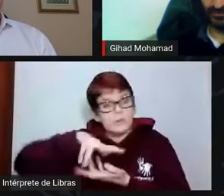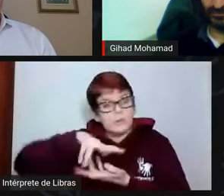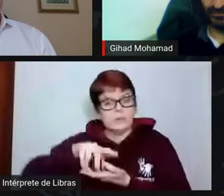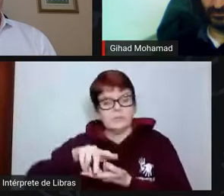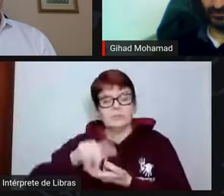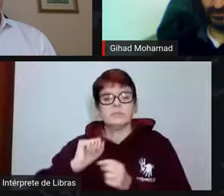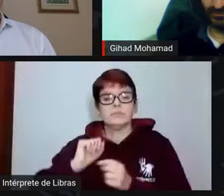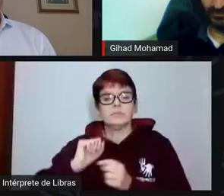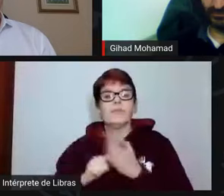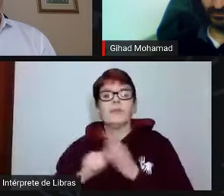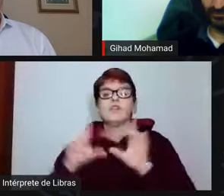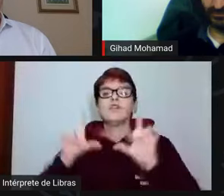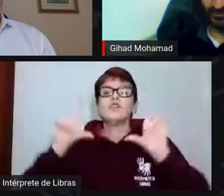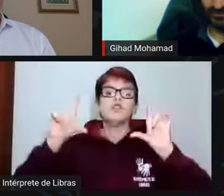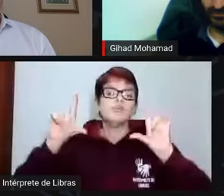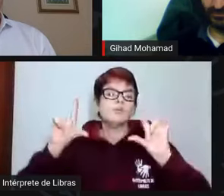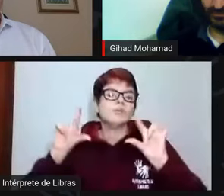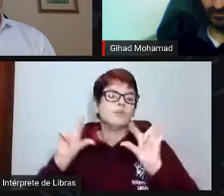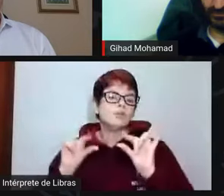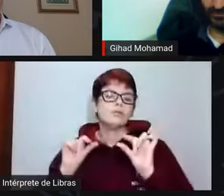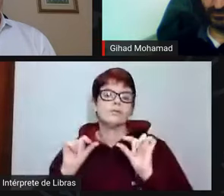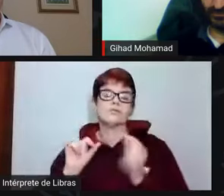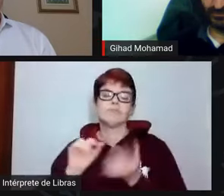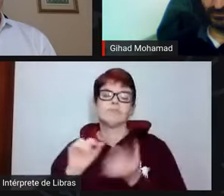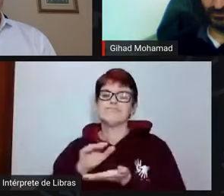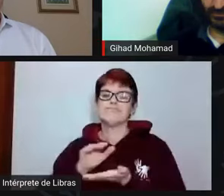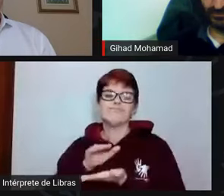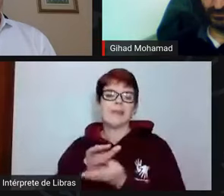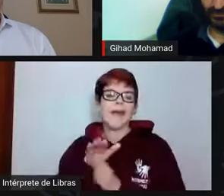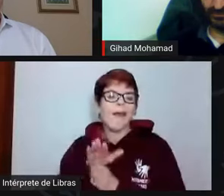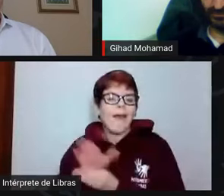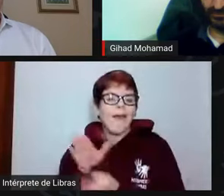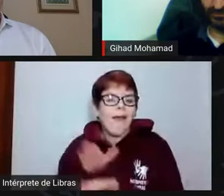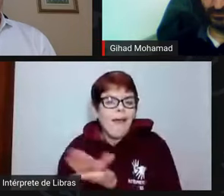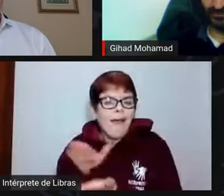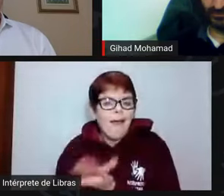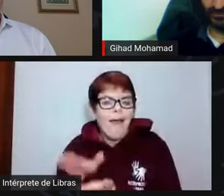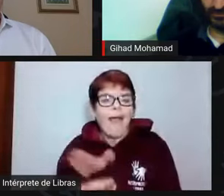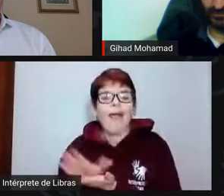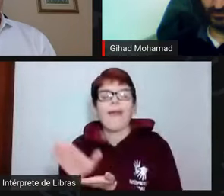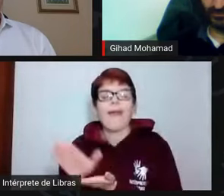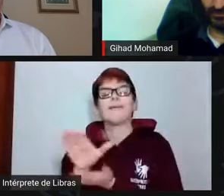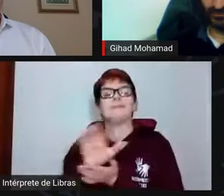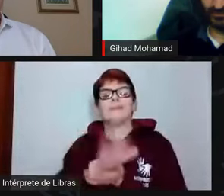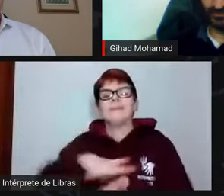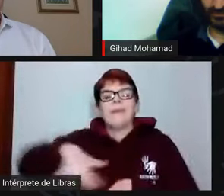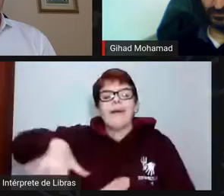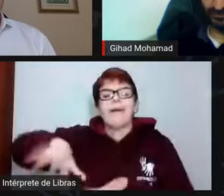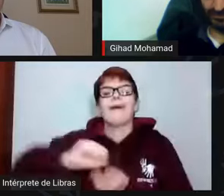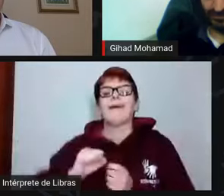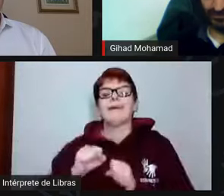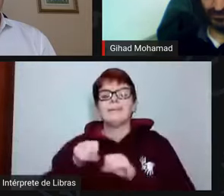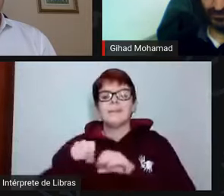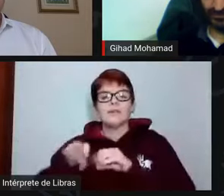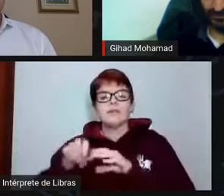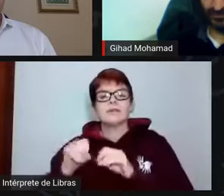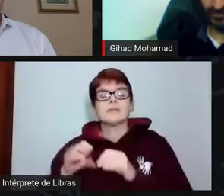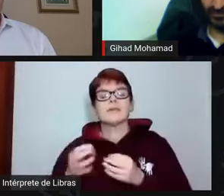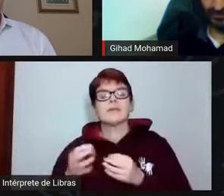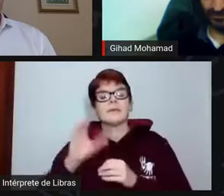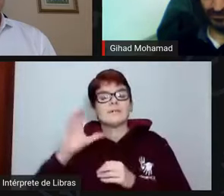restringindo, reduzindo drasticamente os investimentos na dedicação da ciência e tecnologia. Ao contrário,